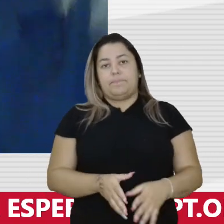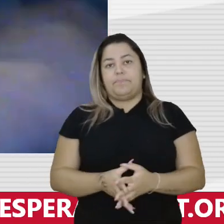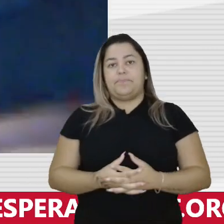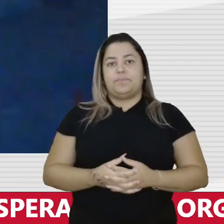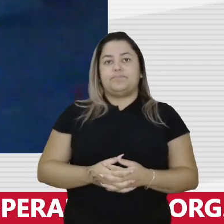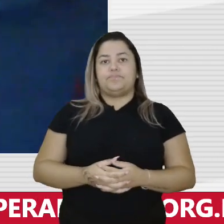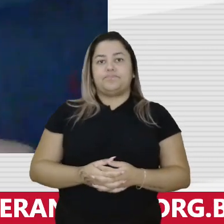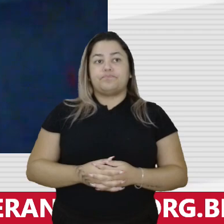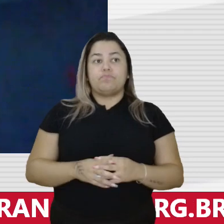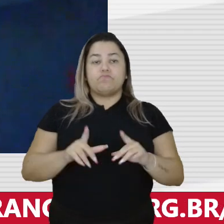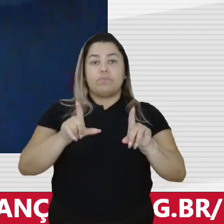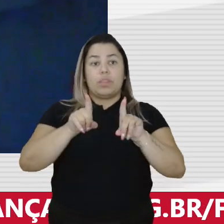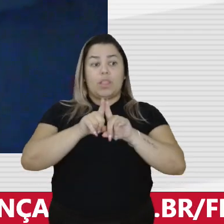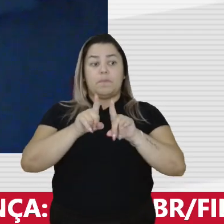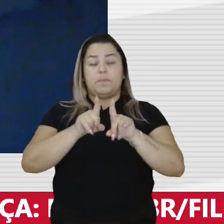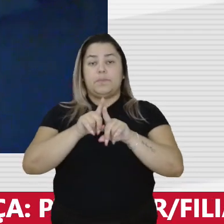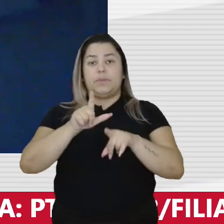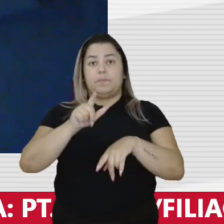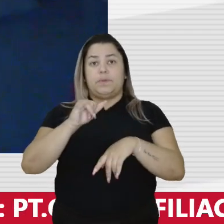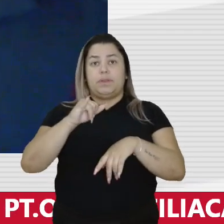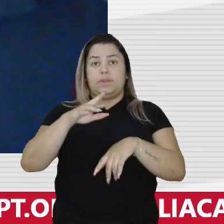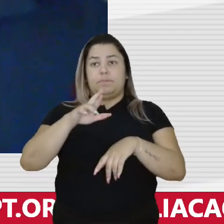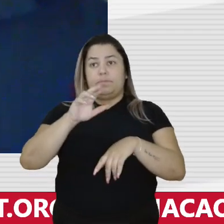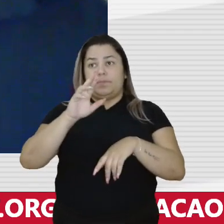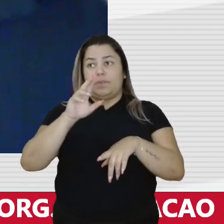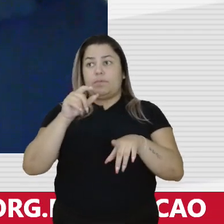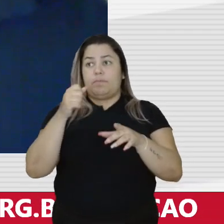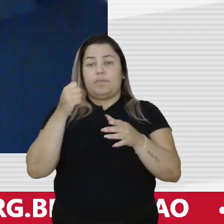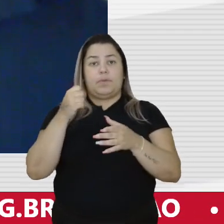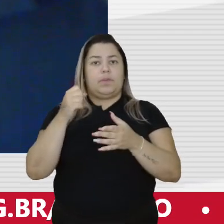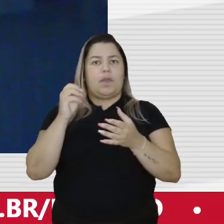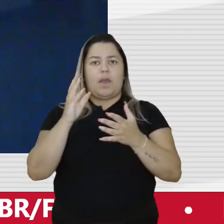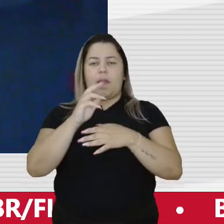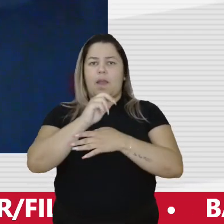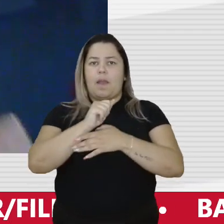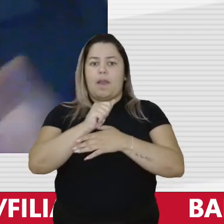uma liminar para impedir que o STM apagasse os arquivos.